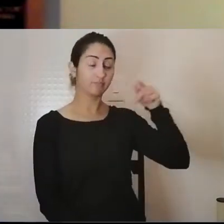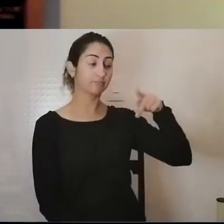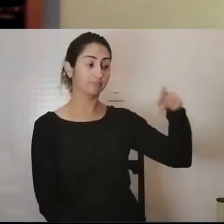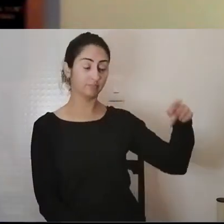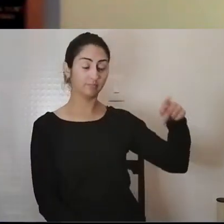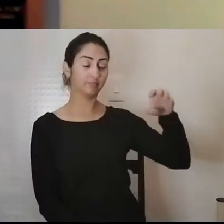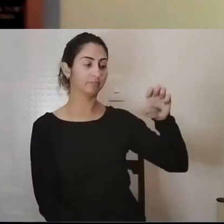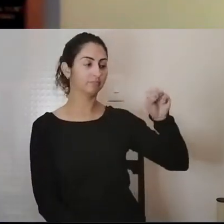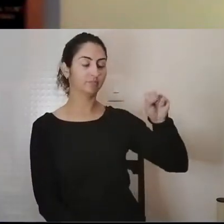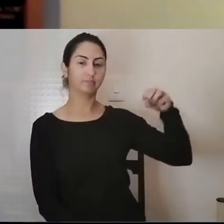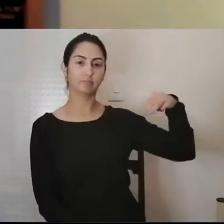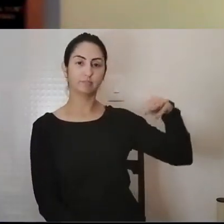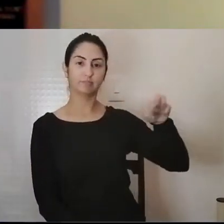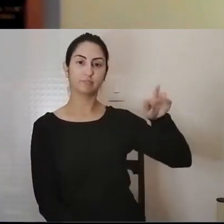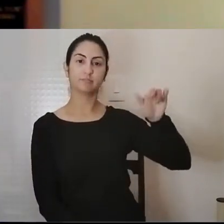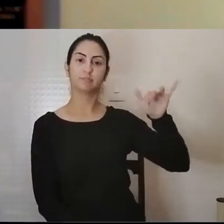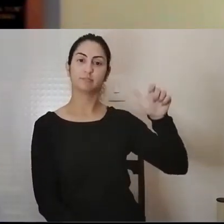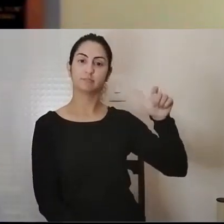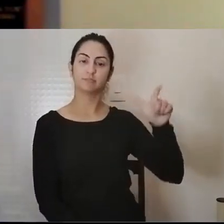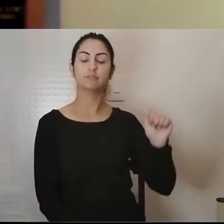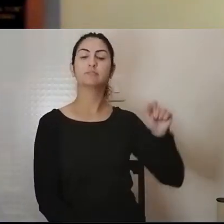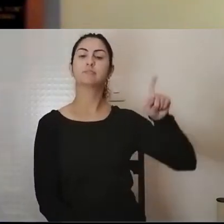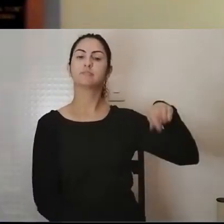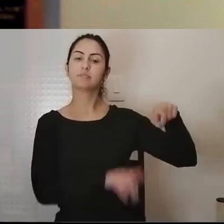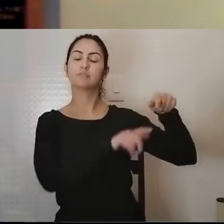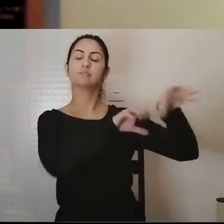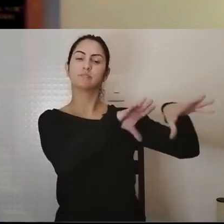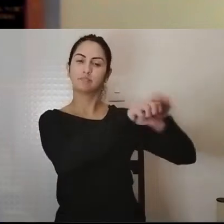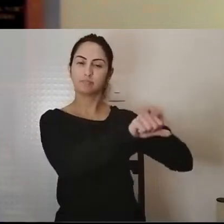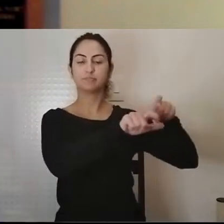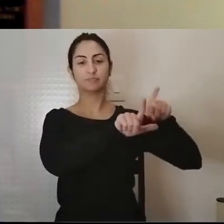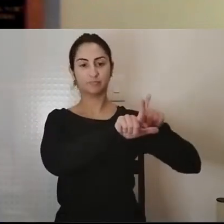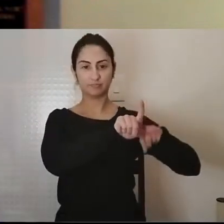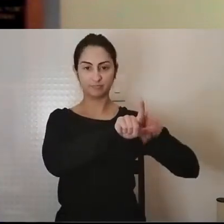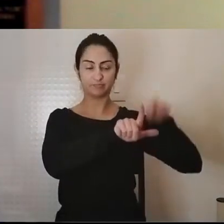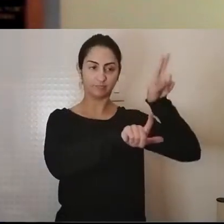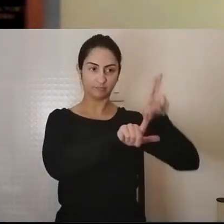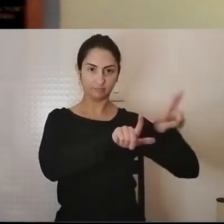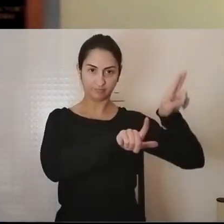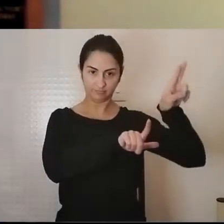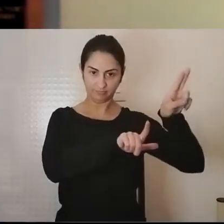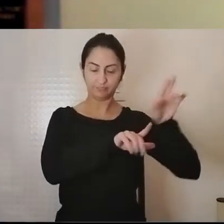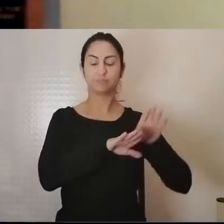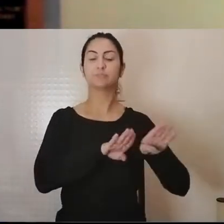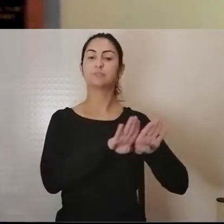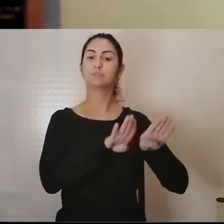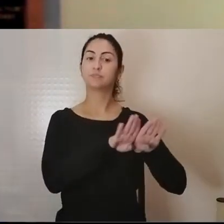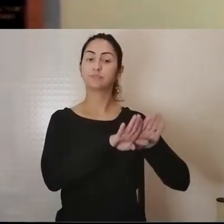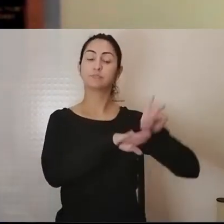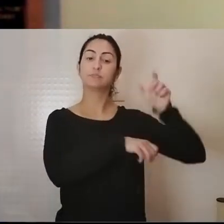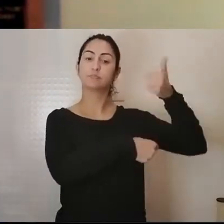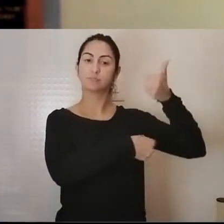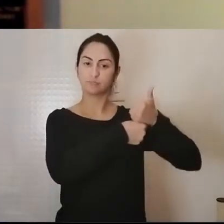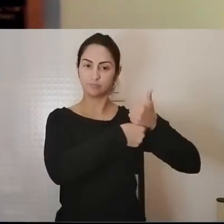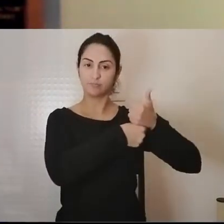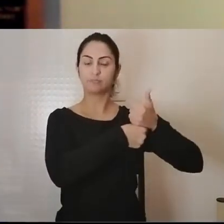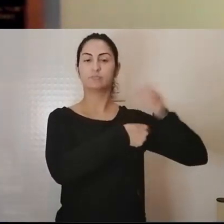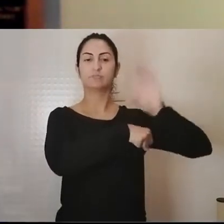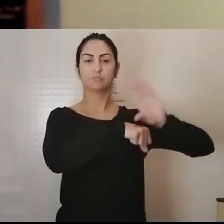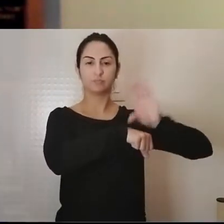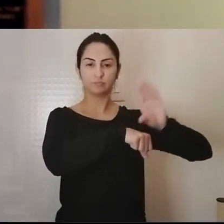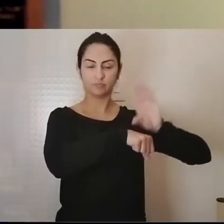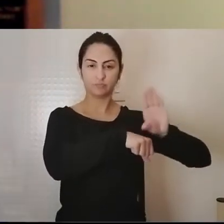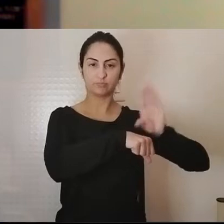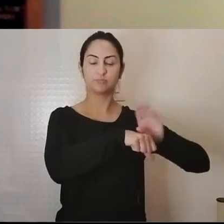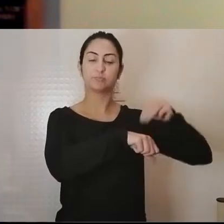associada da Faculdade de Letras e Ciências Sociais da Universidade Duarte Montblanc e diretora do curso de mestrado em gênero e